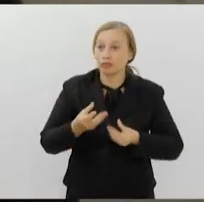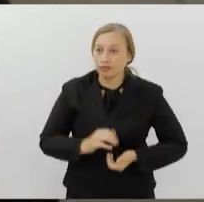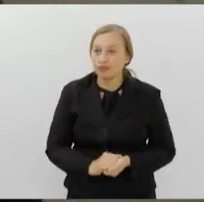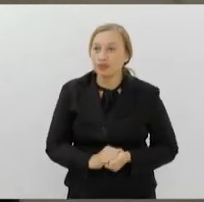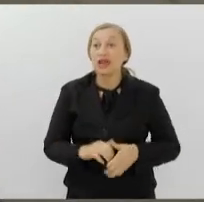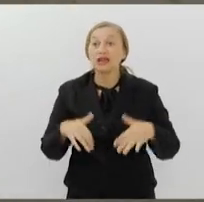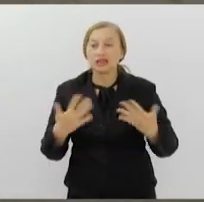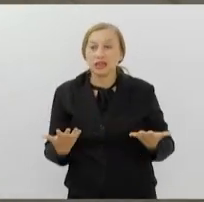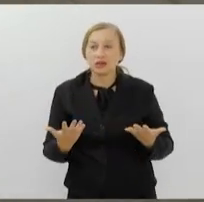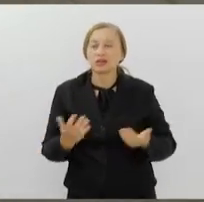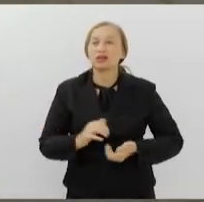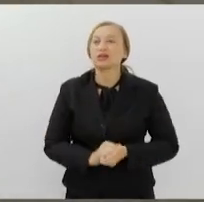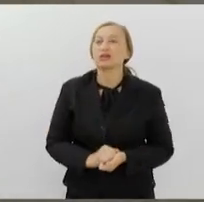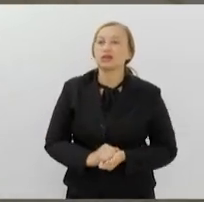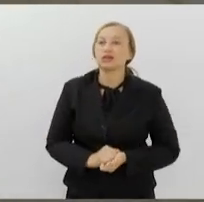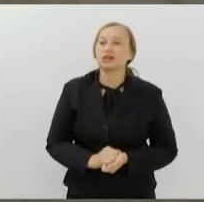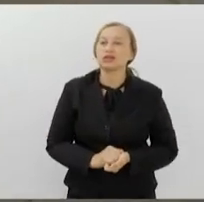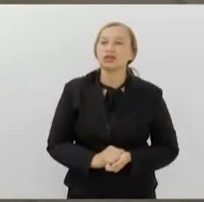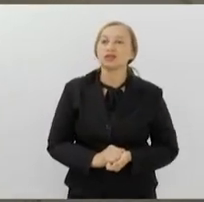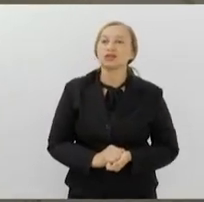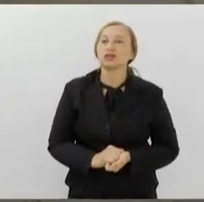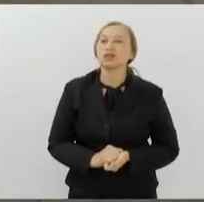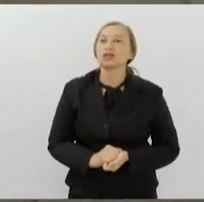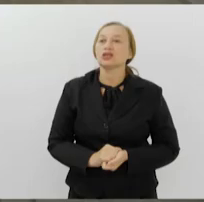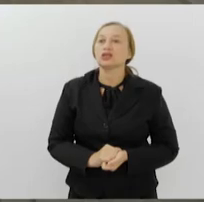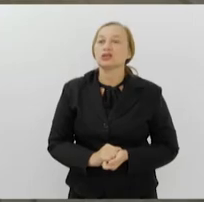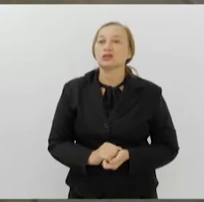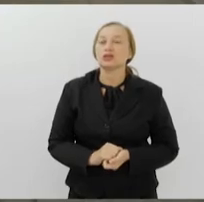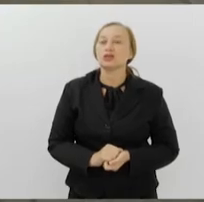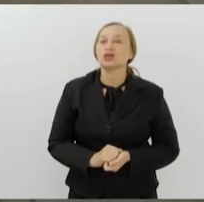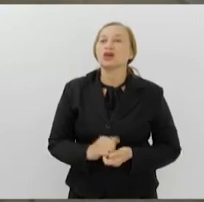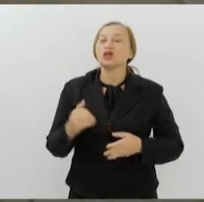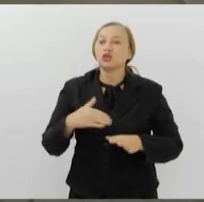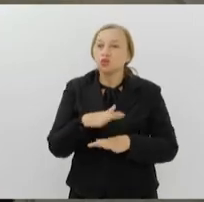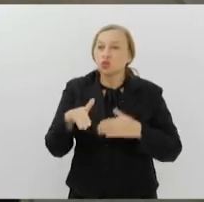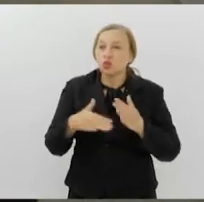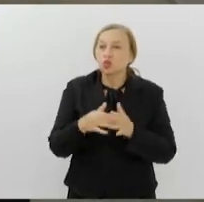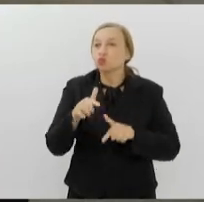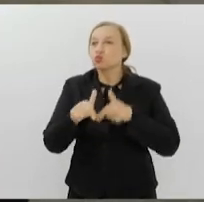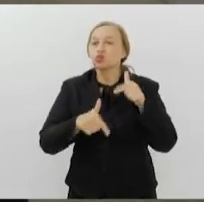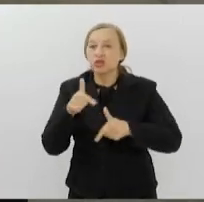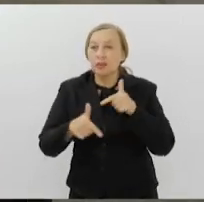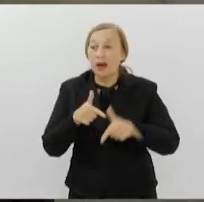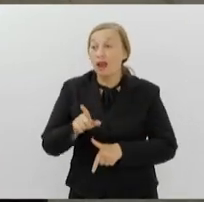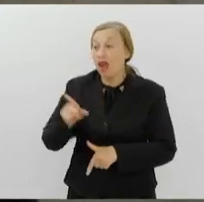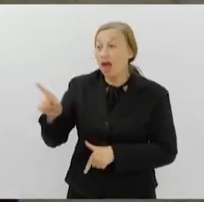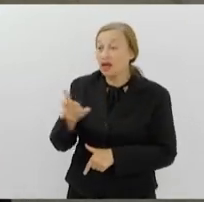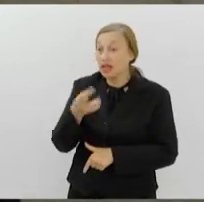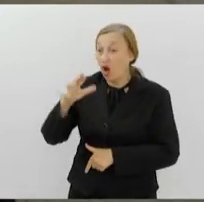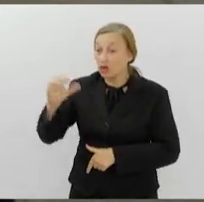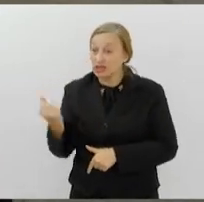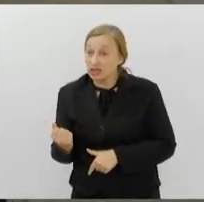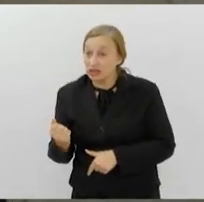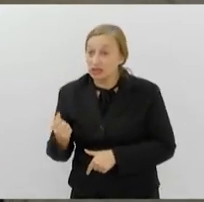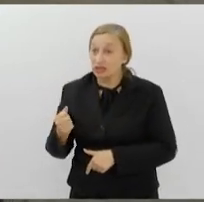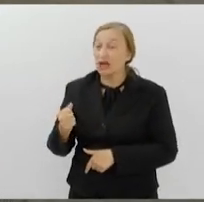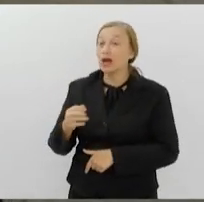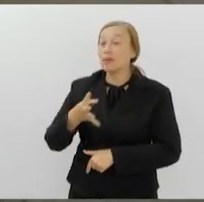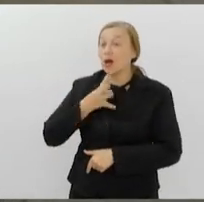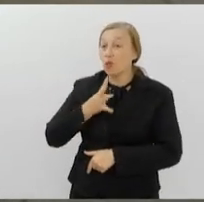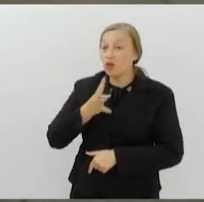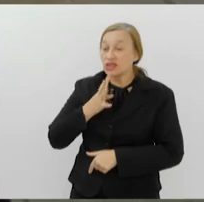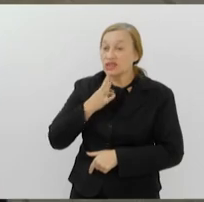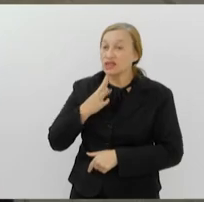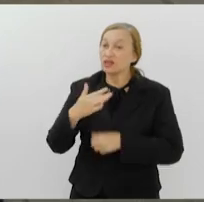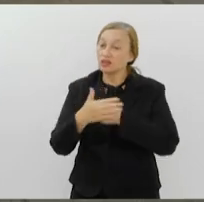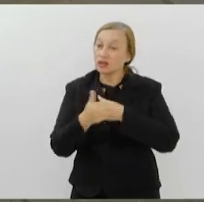Então, entra nas redes, ETM, Jota Rocinha, tudo junto, vai estar lá todo o trabalho para conhecer e a gente vai receber vocês com o maior